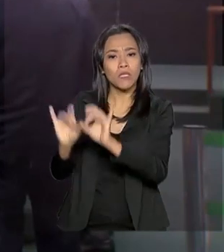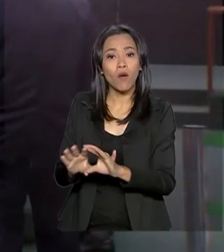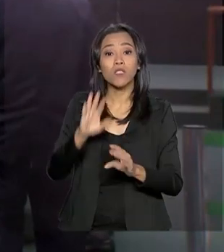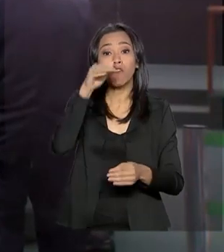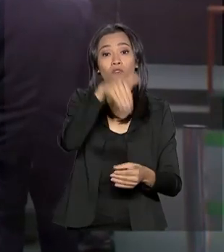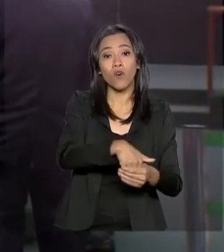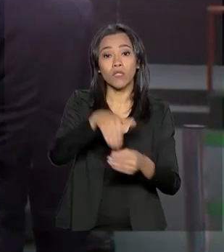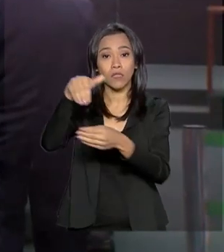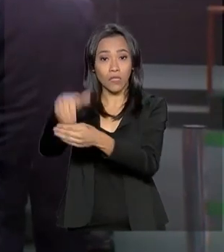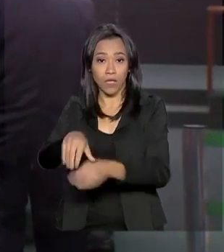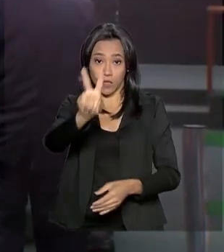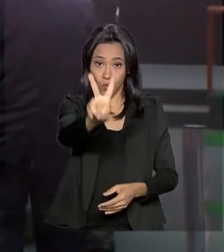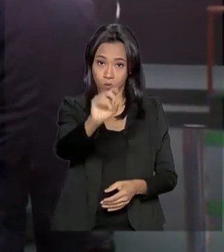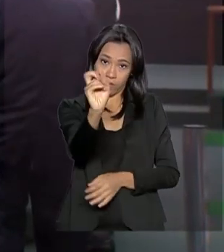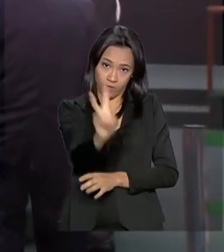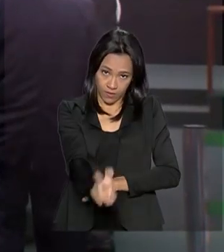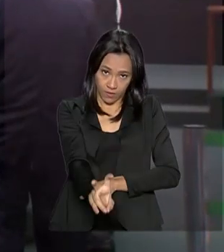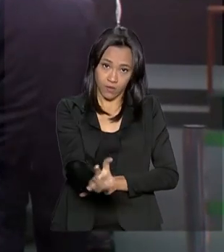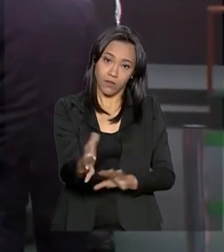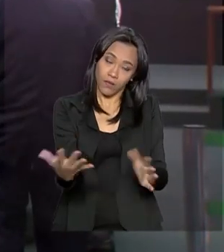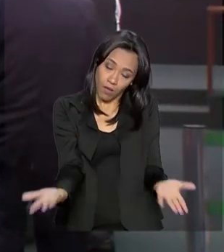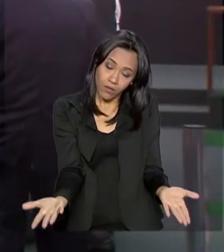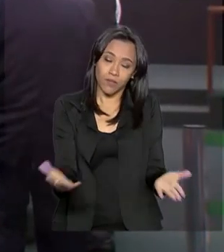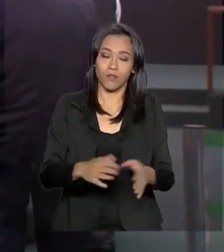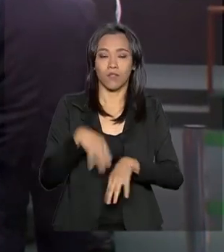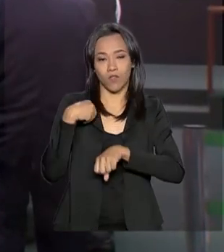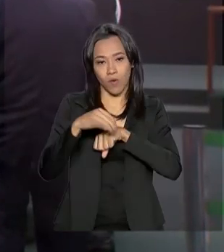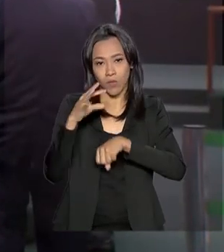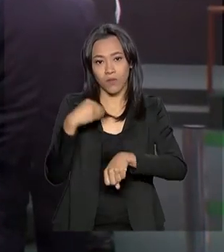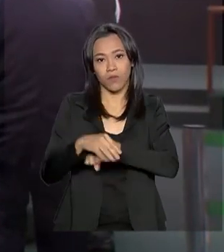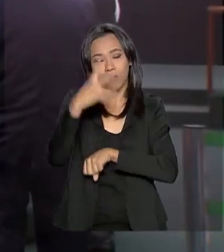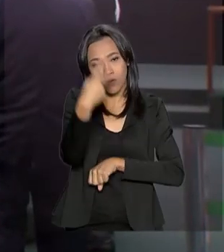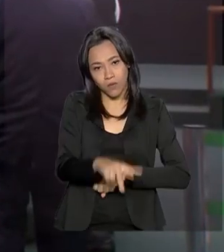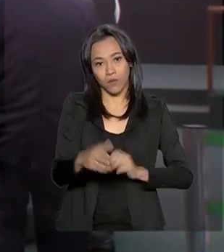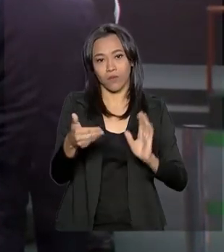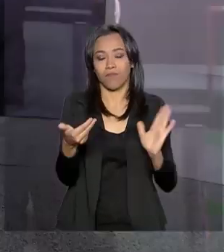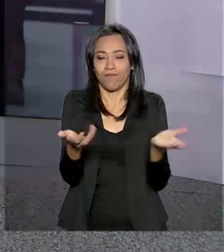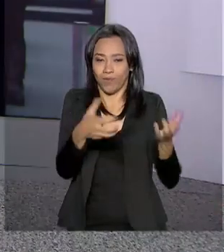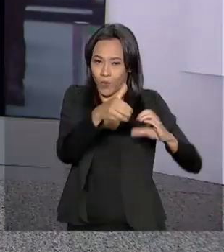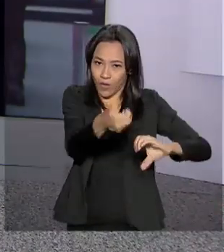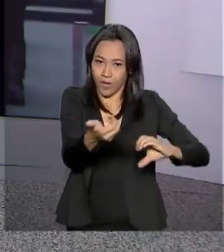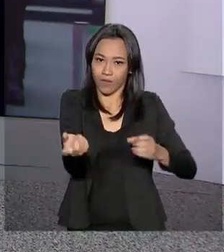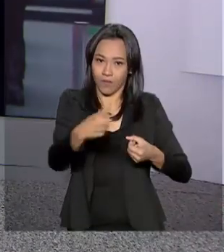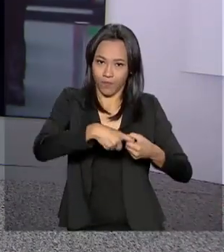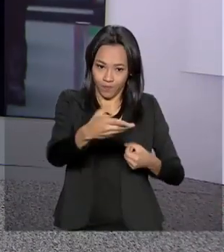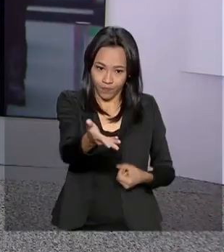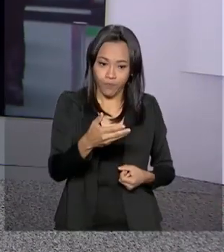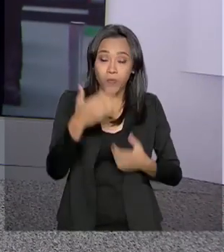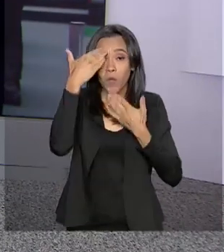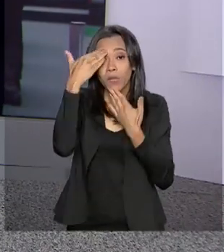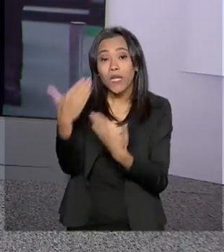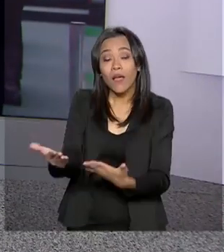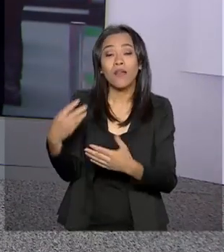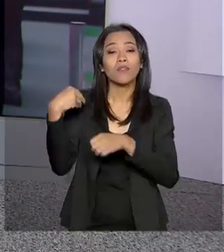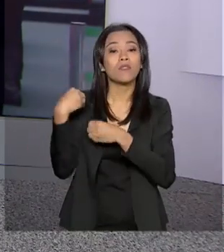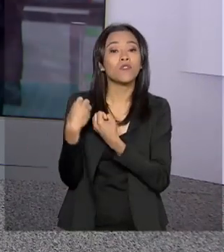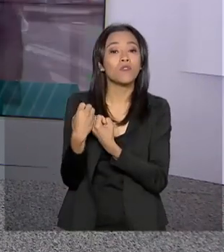plenário da Casa, no plenário da Câmara. É isso, Mara, são as informações do Congresso, eu volto com você. Obrigada, Selma, pelas suas informações.